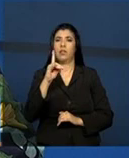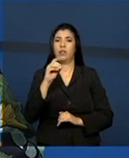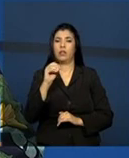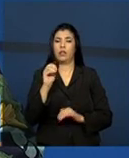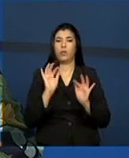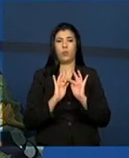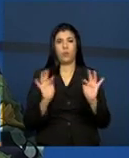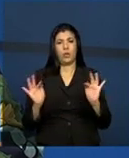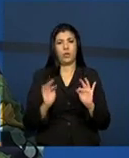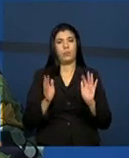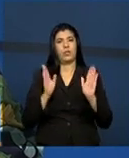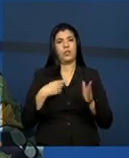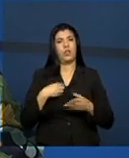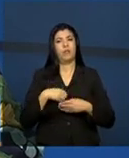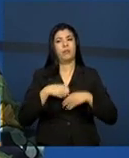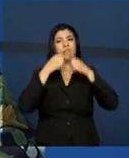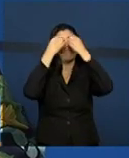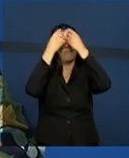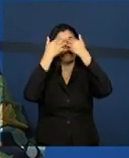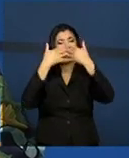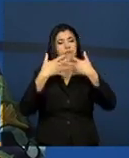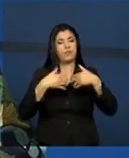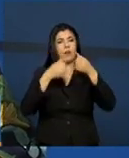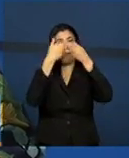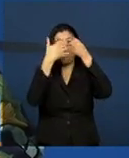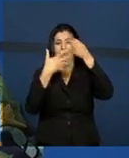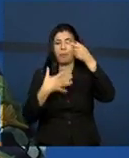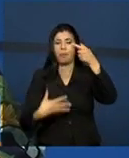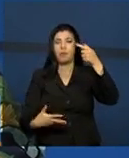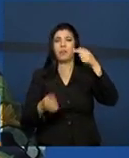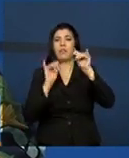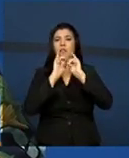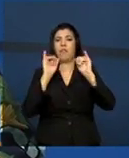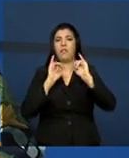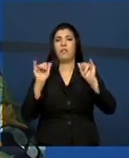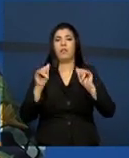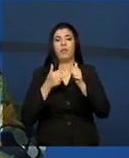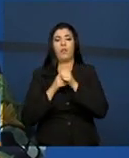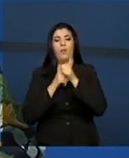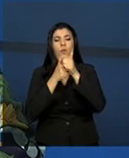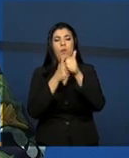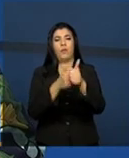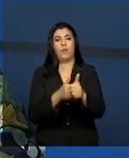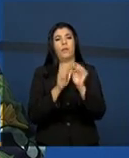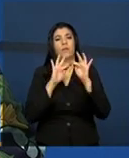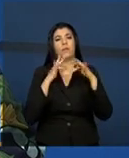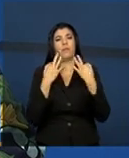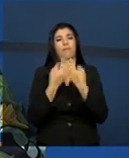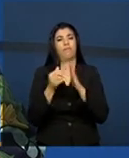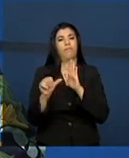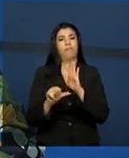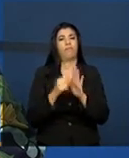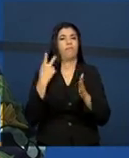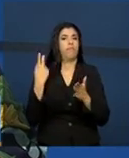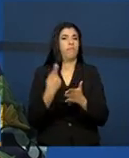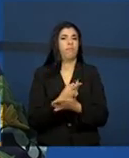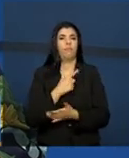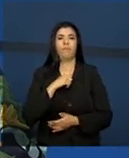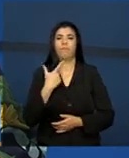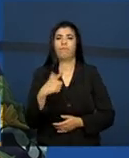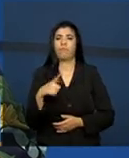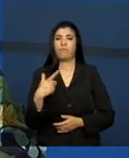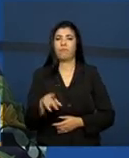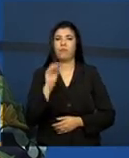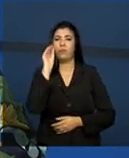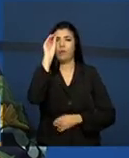o detalhamento da informação referente ao diagnóstico durante o acompanhamento familiar, nesse primeiro momento, ele não consta